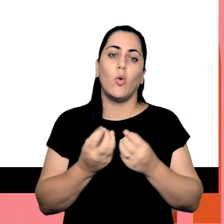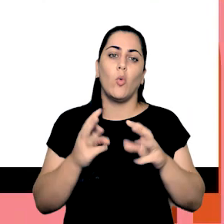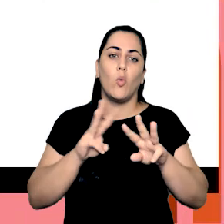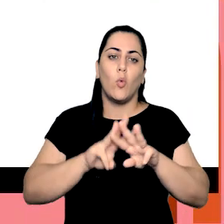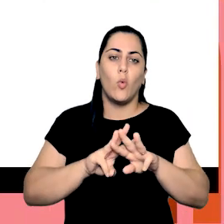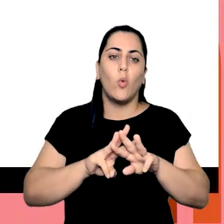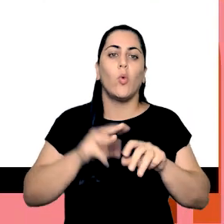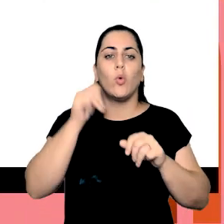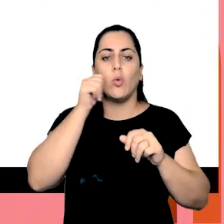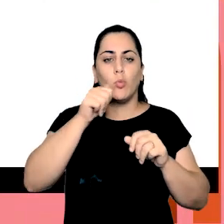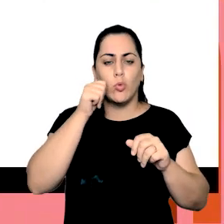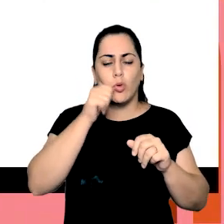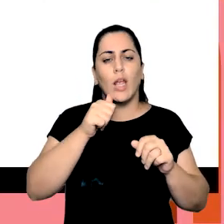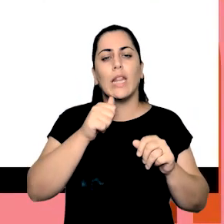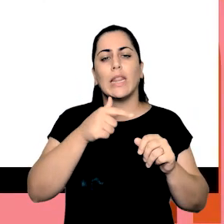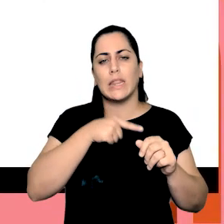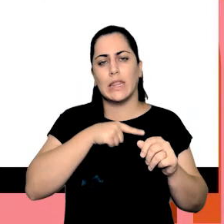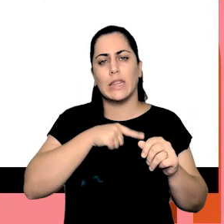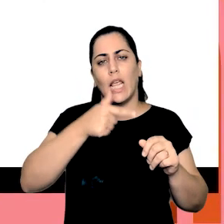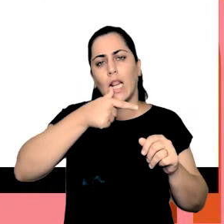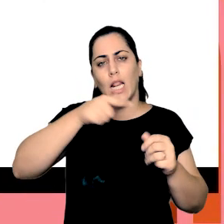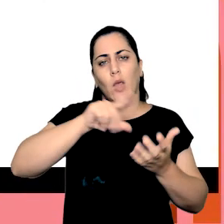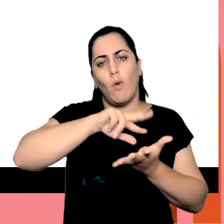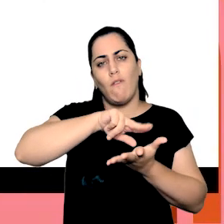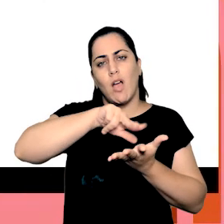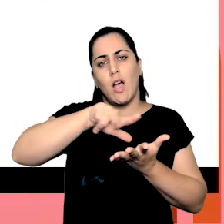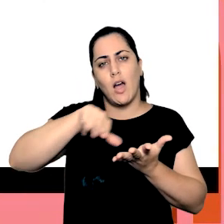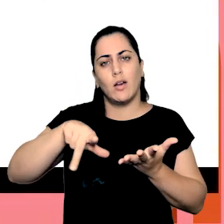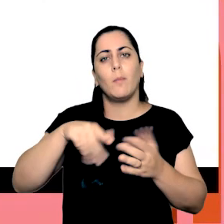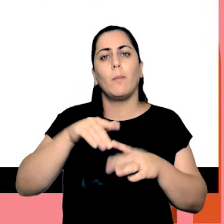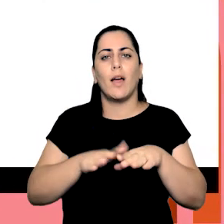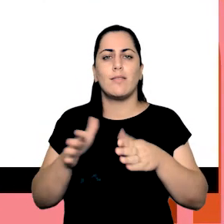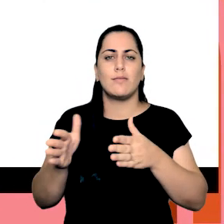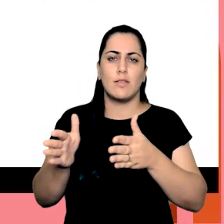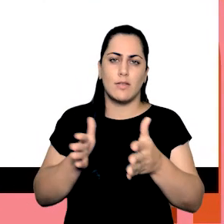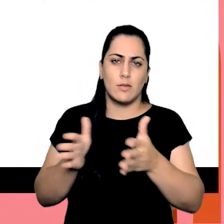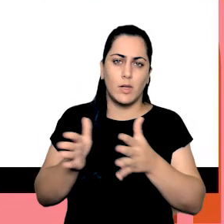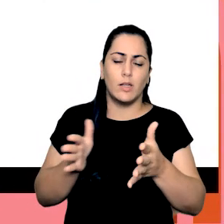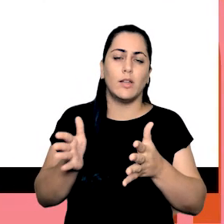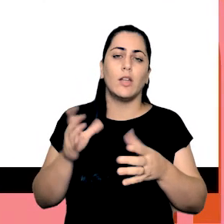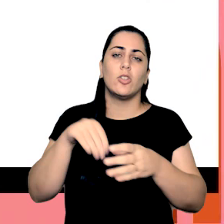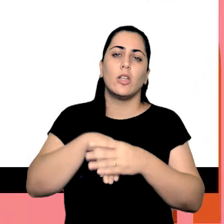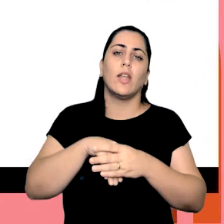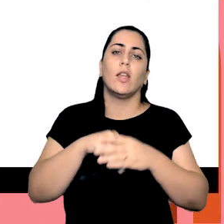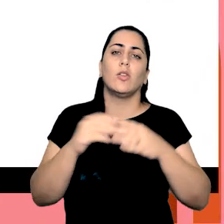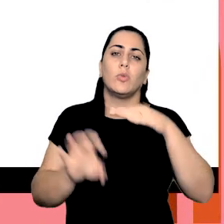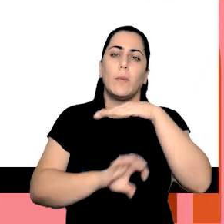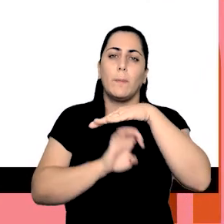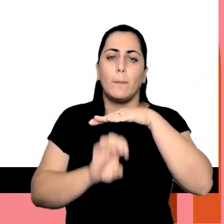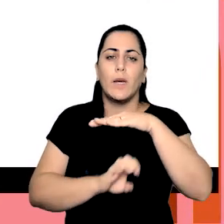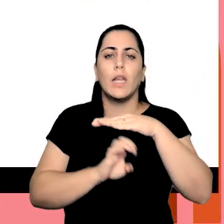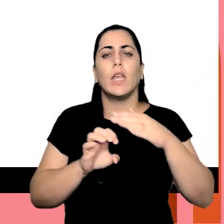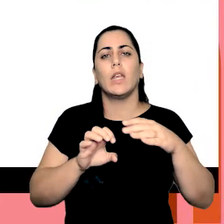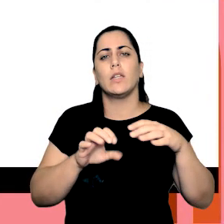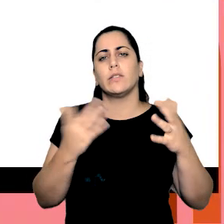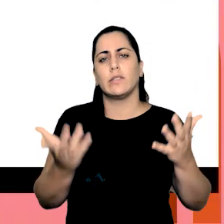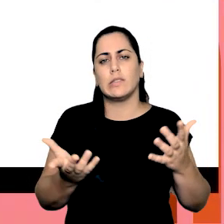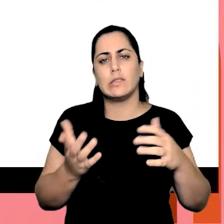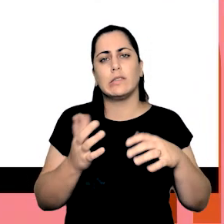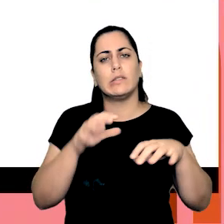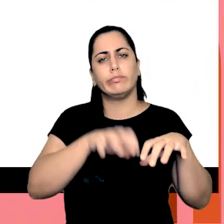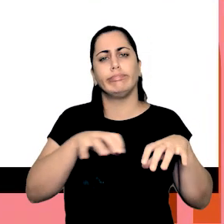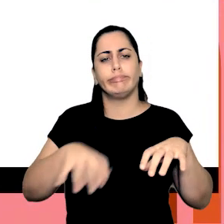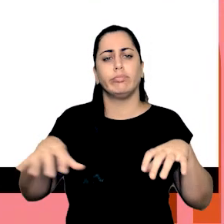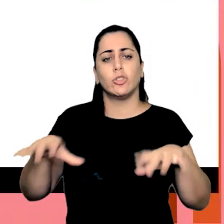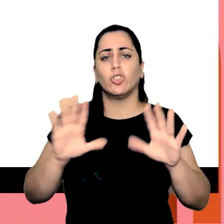foi traduzido para várias línguas para poder ter mais acessibilidade nas empresas nas instituições olha gente a